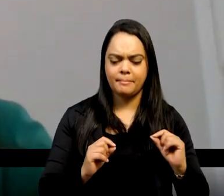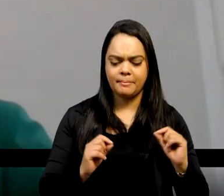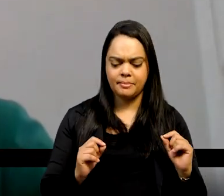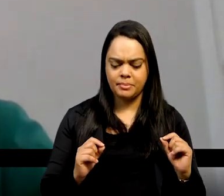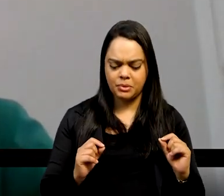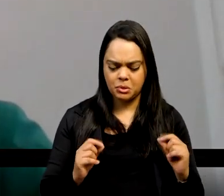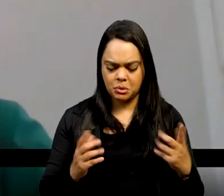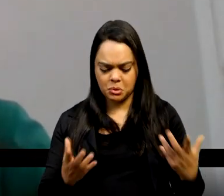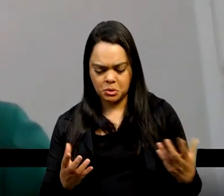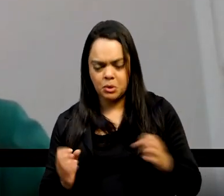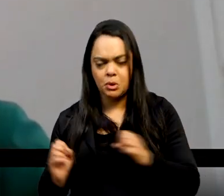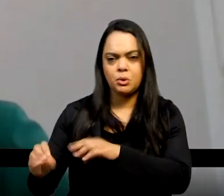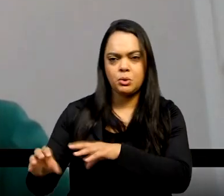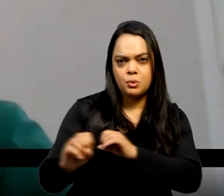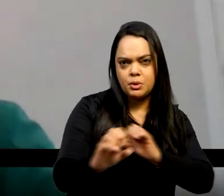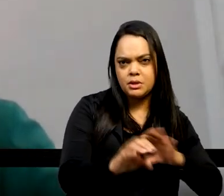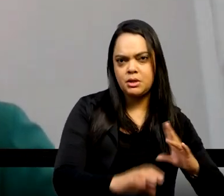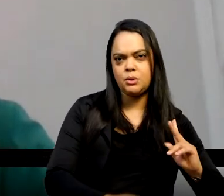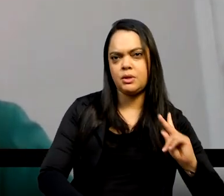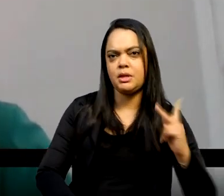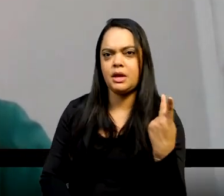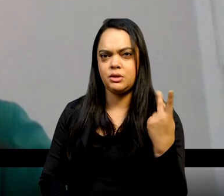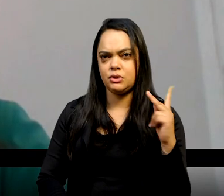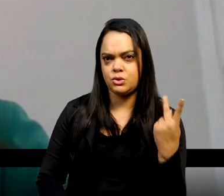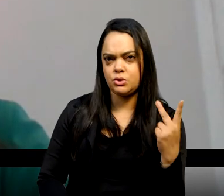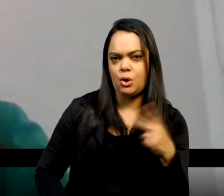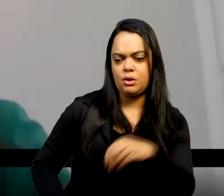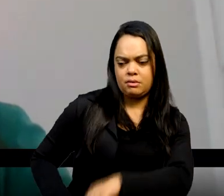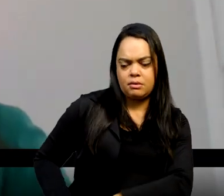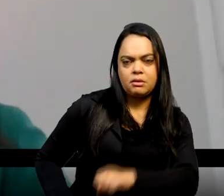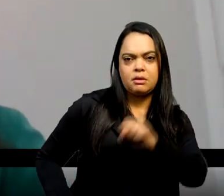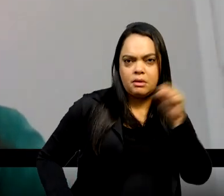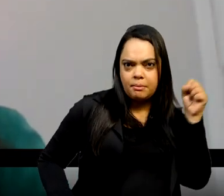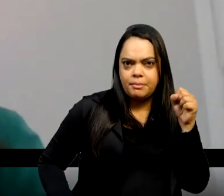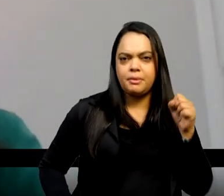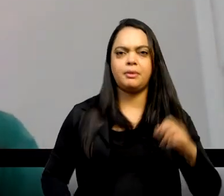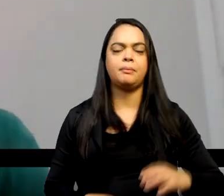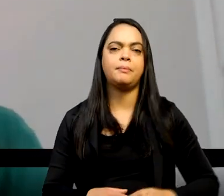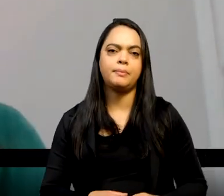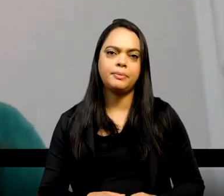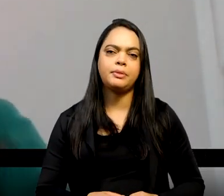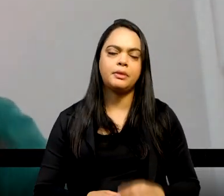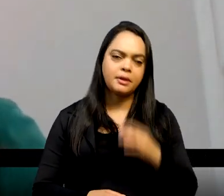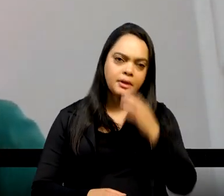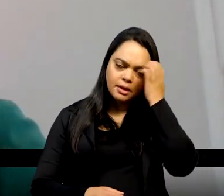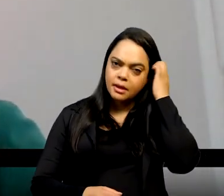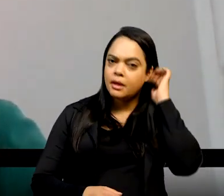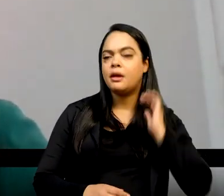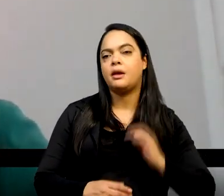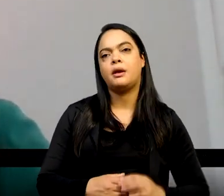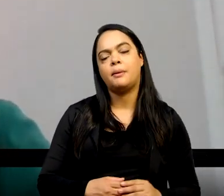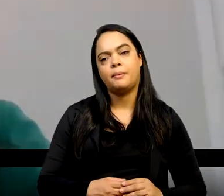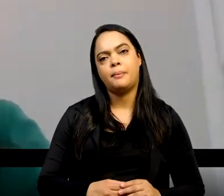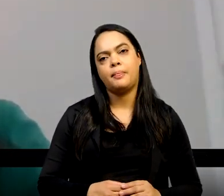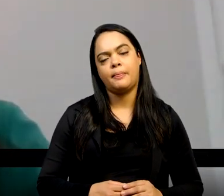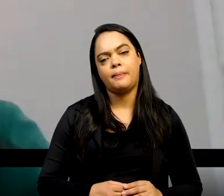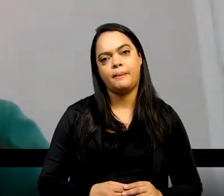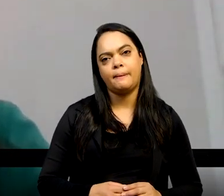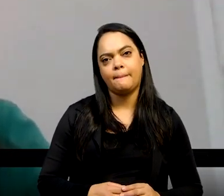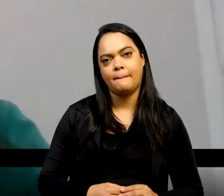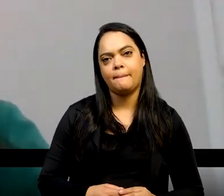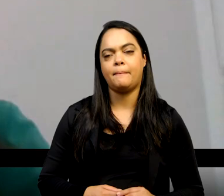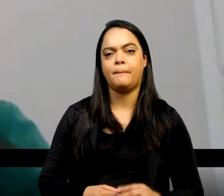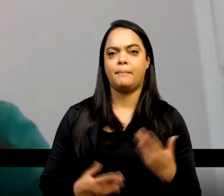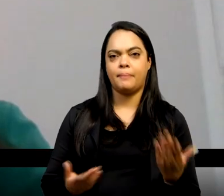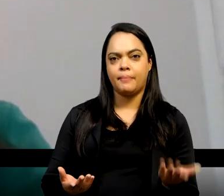ensino da história da independência, como a gente vinha conversando. A BNCC, recentemente, até